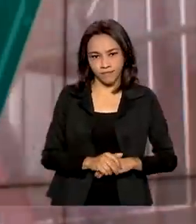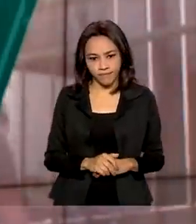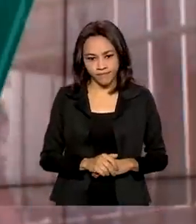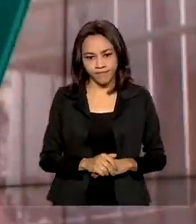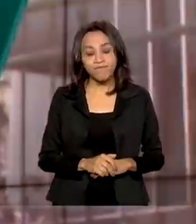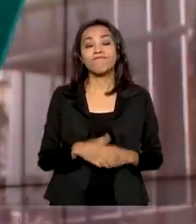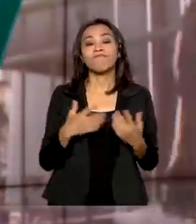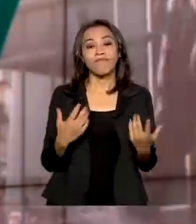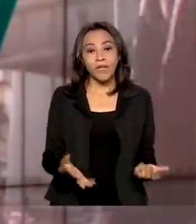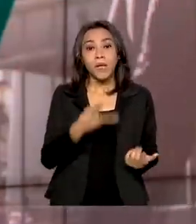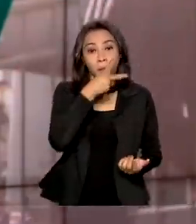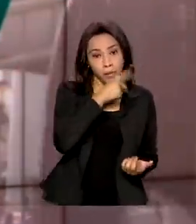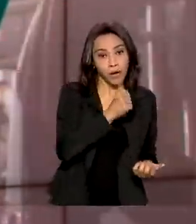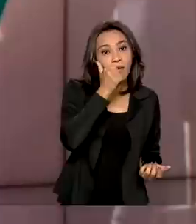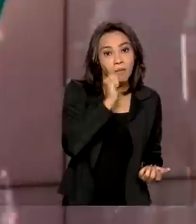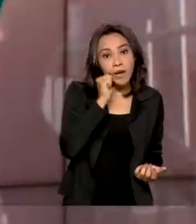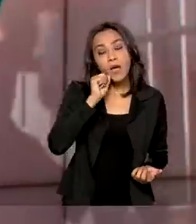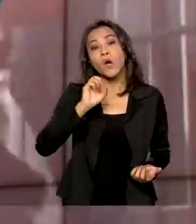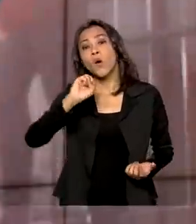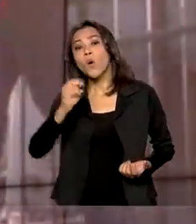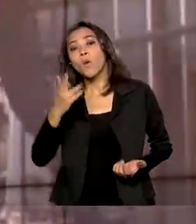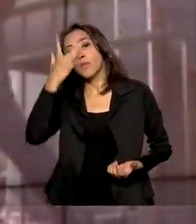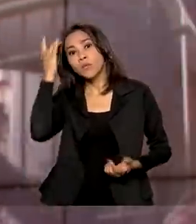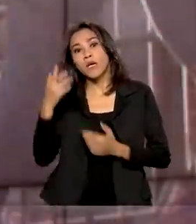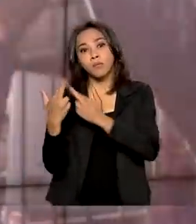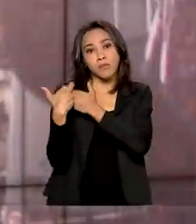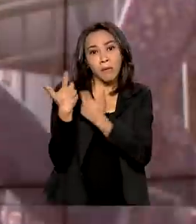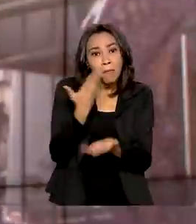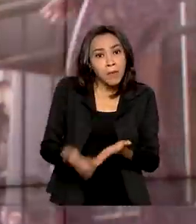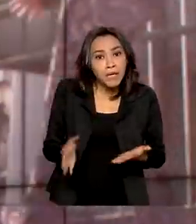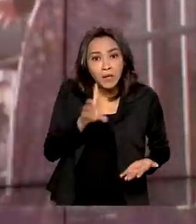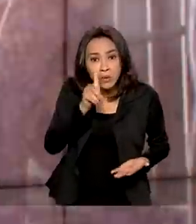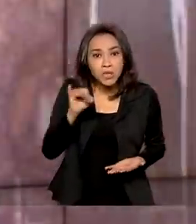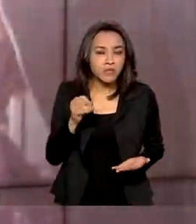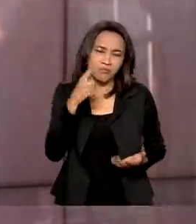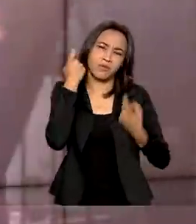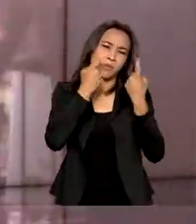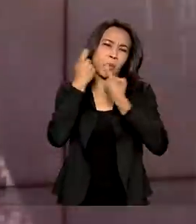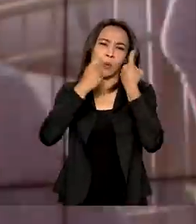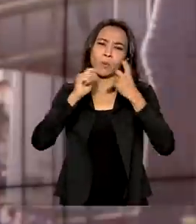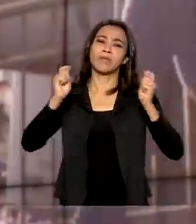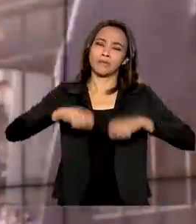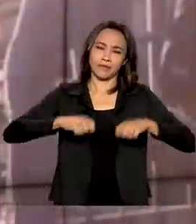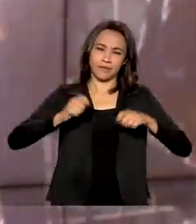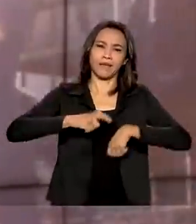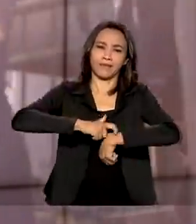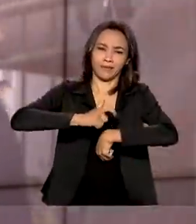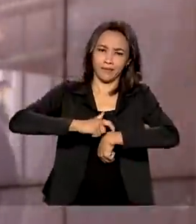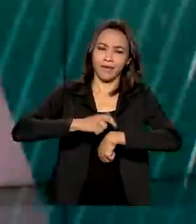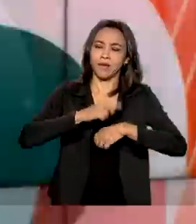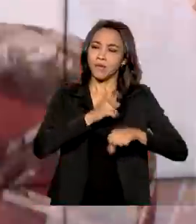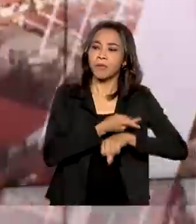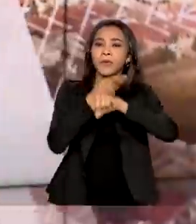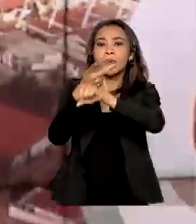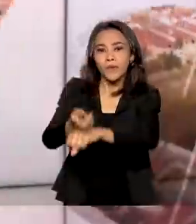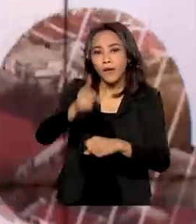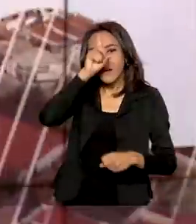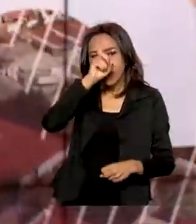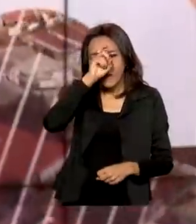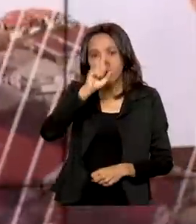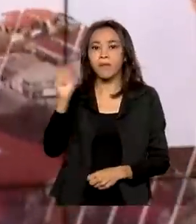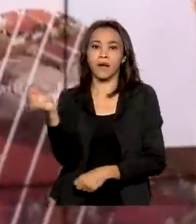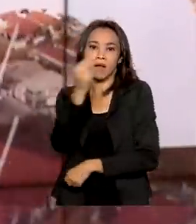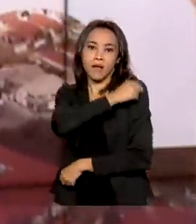E olha, os pais ou responsáveis que perderam o dia D, não se preocupem. Ainda dá tempo de levar os filhos para atualizar as vacinas.